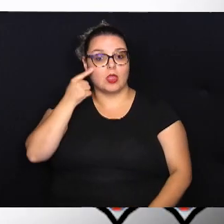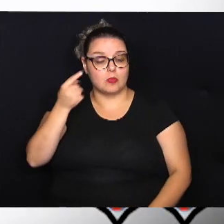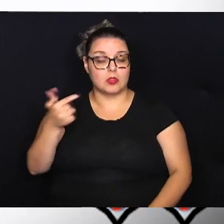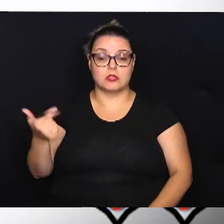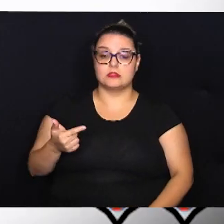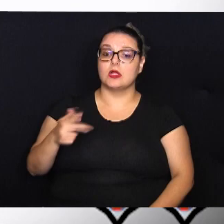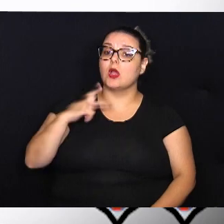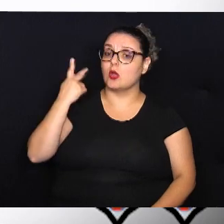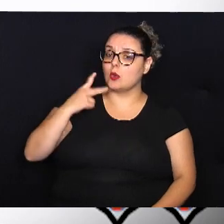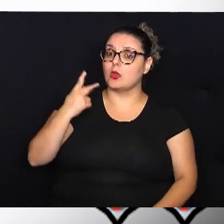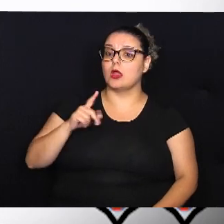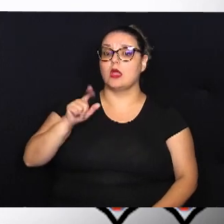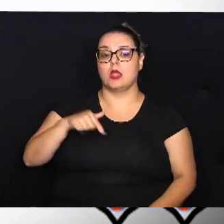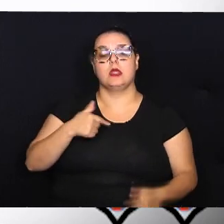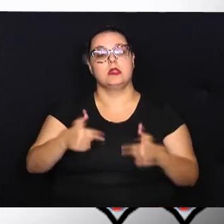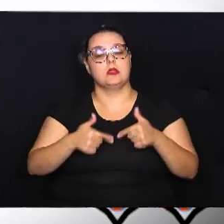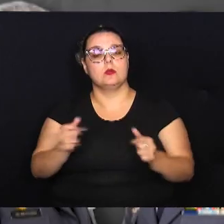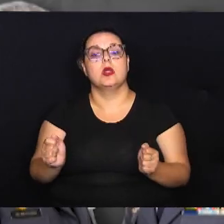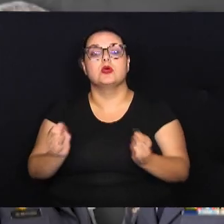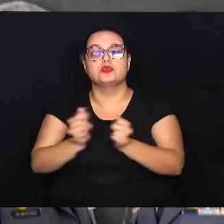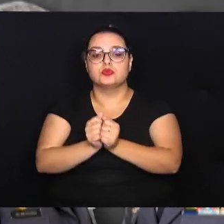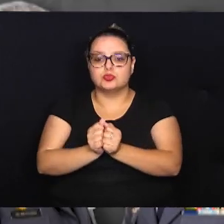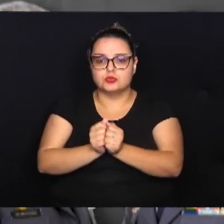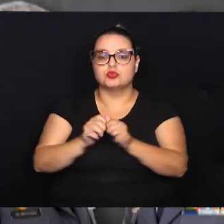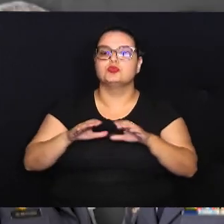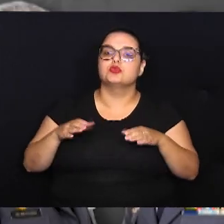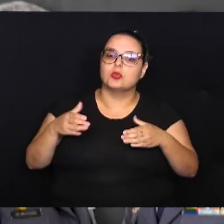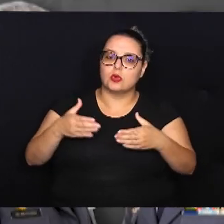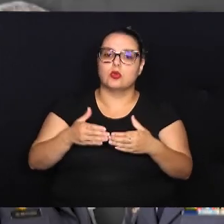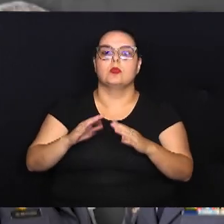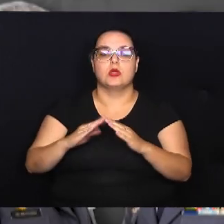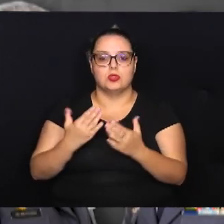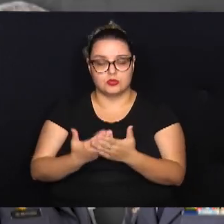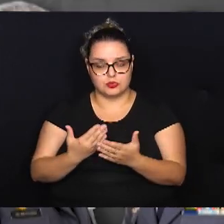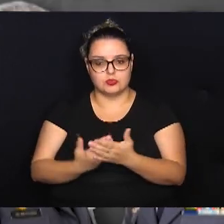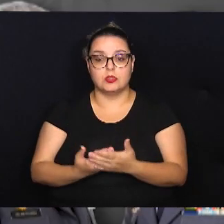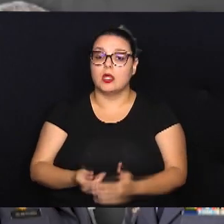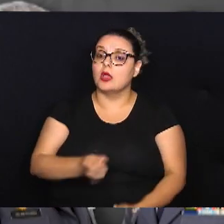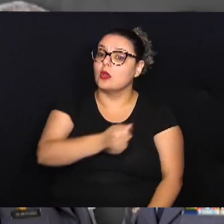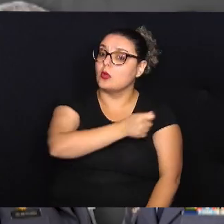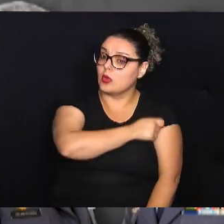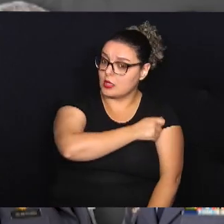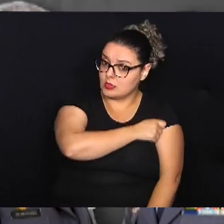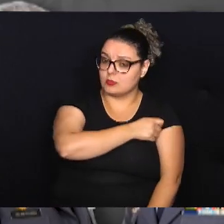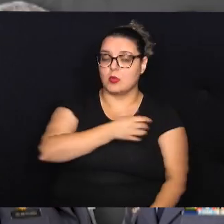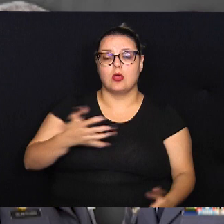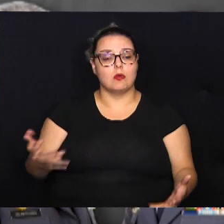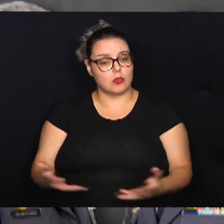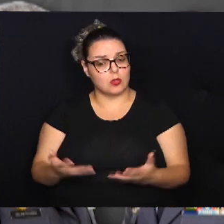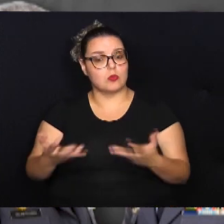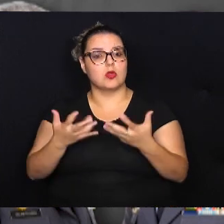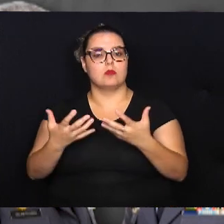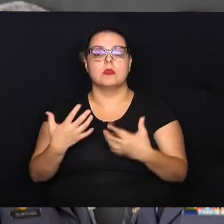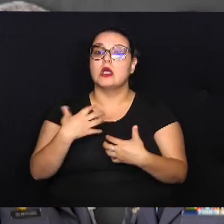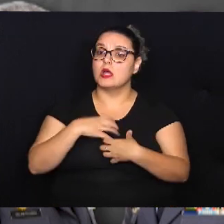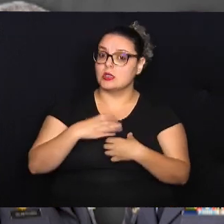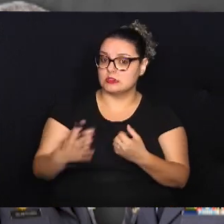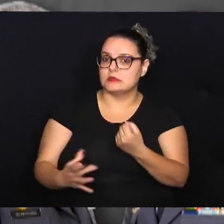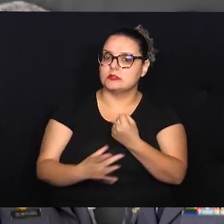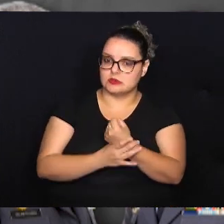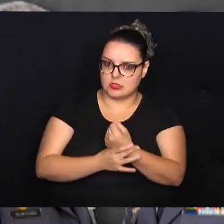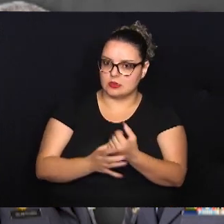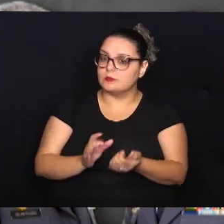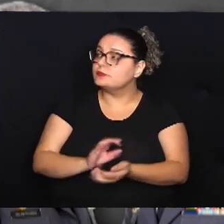A ideia, segundo o parlamentar, é trabalhar em conjunto com a comunidade escolar e com as autoridades para promover a